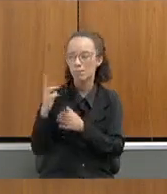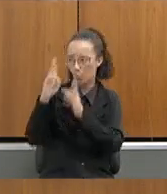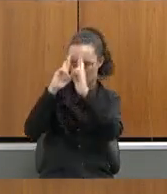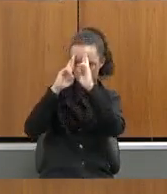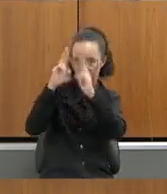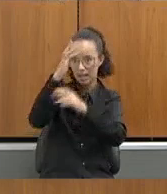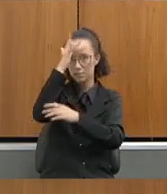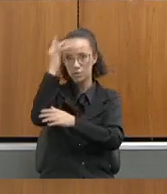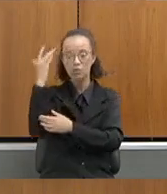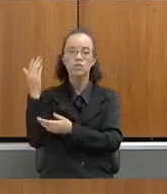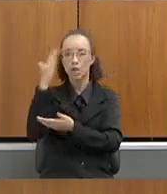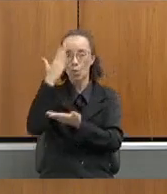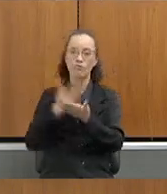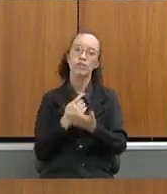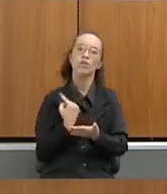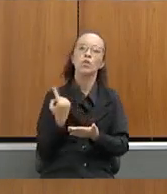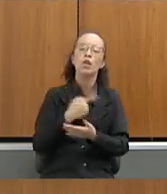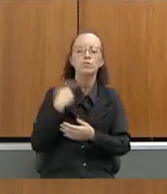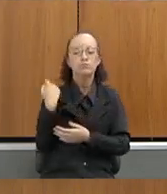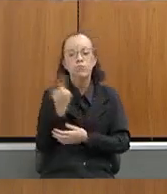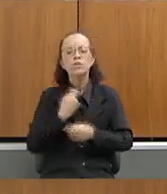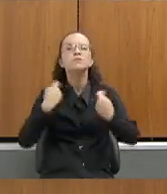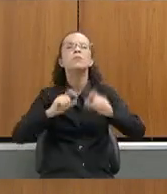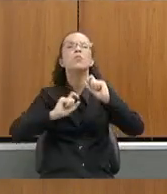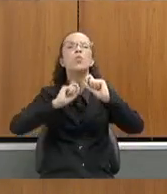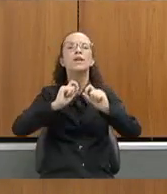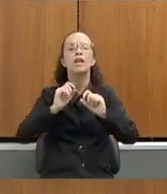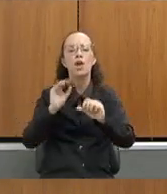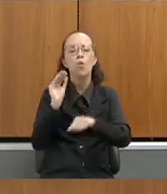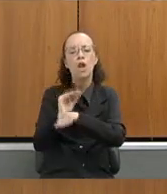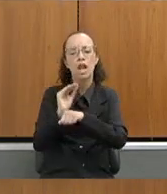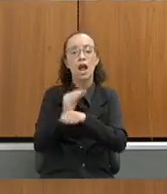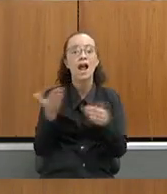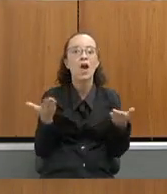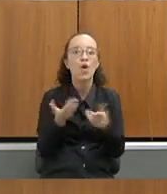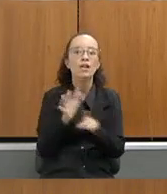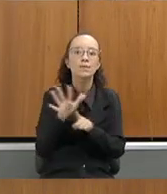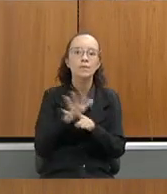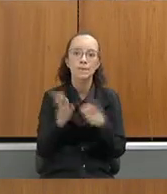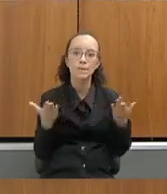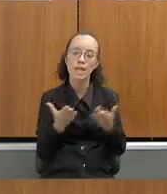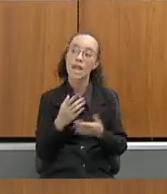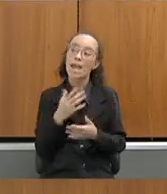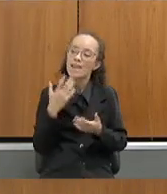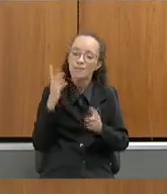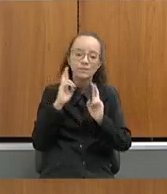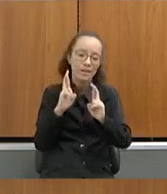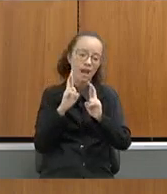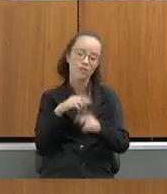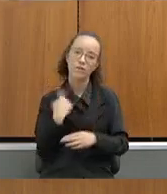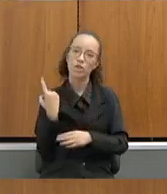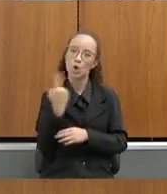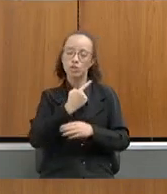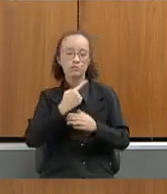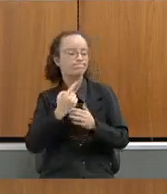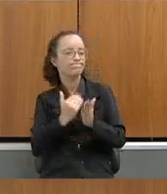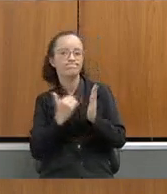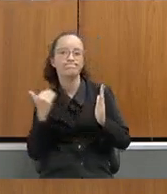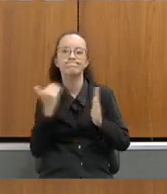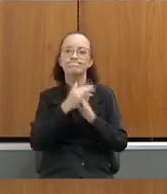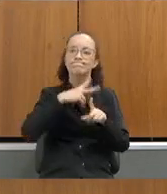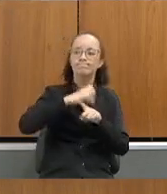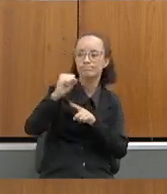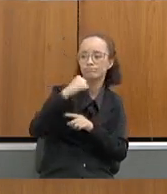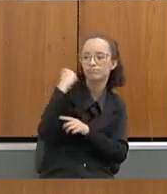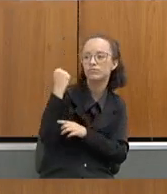confiam na gente, nós precisamos cuidar do que está aqui. Eu esperava que nós já tivéssemos vencido essa etapa de que antes era